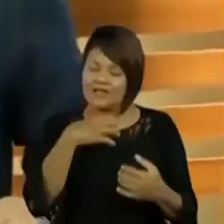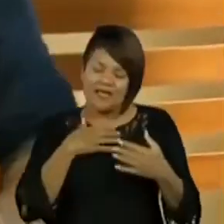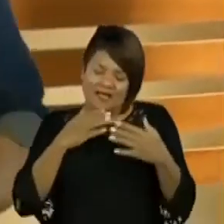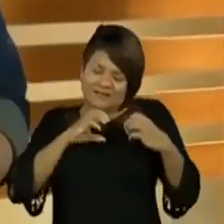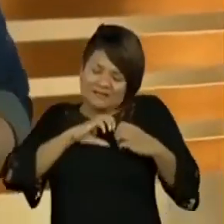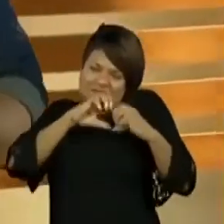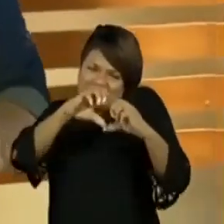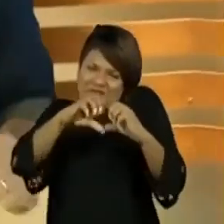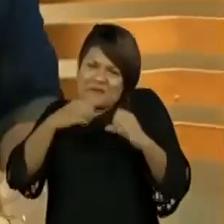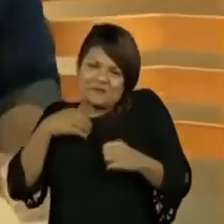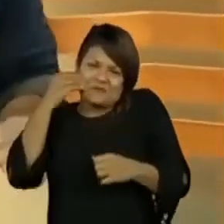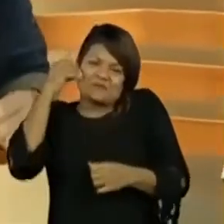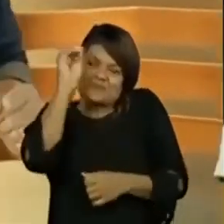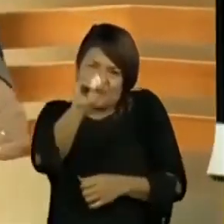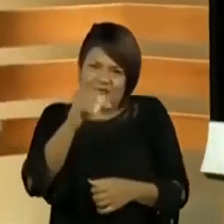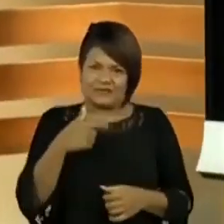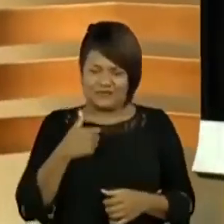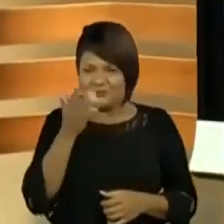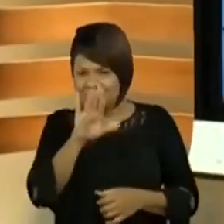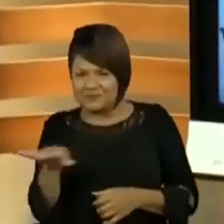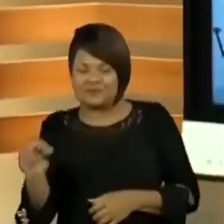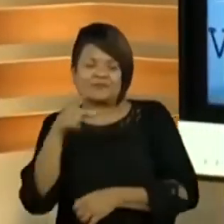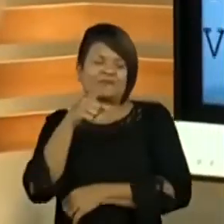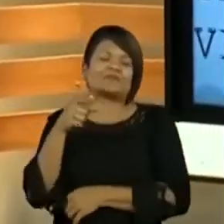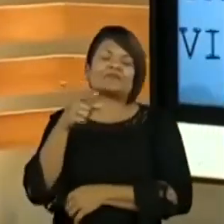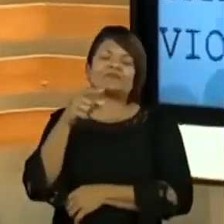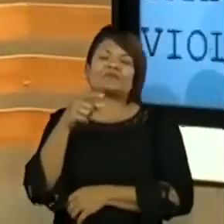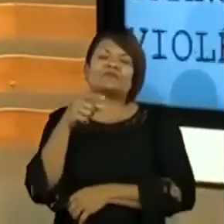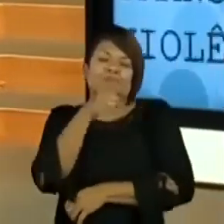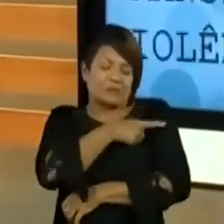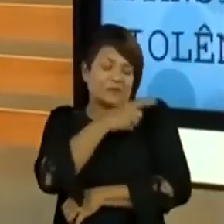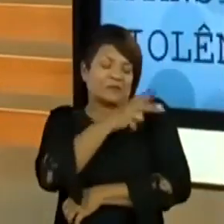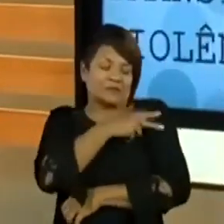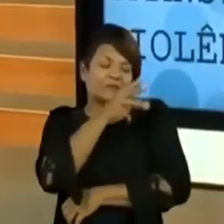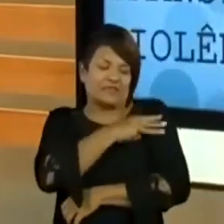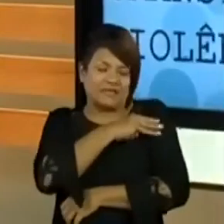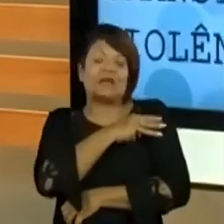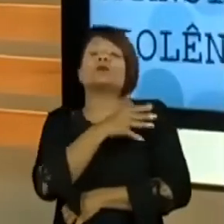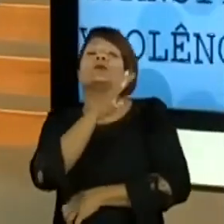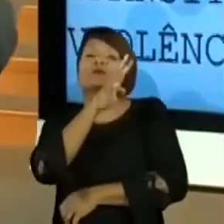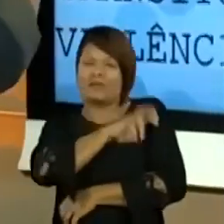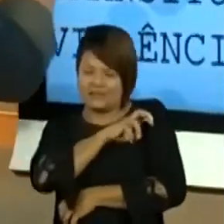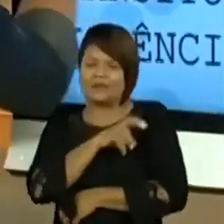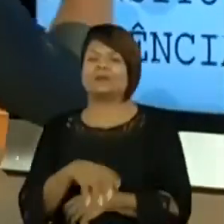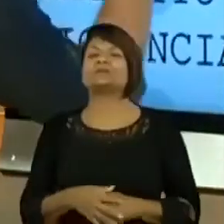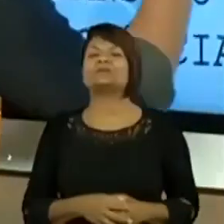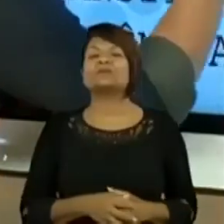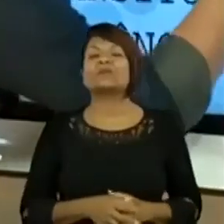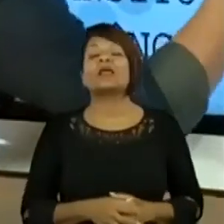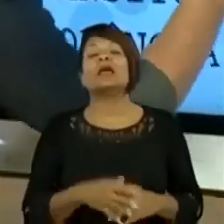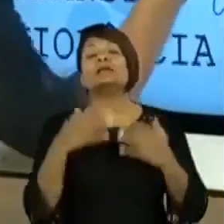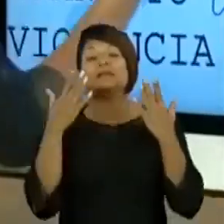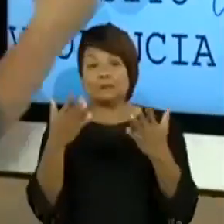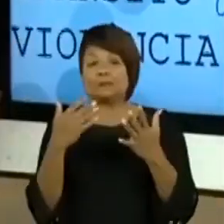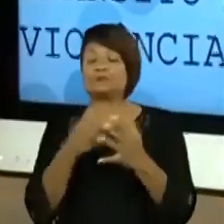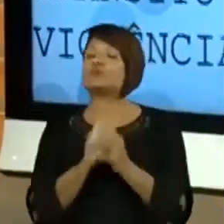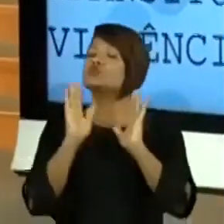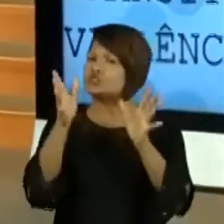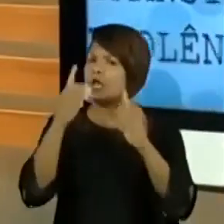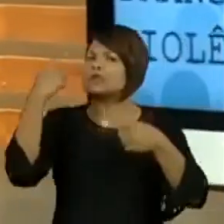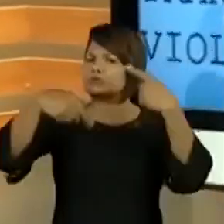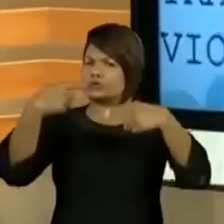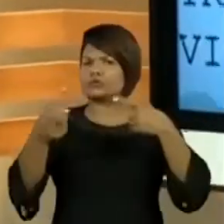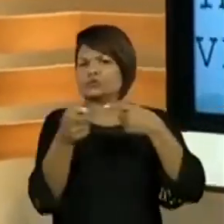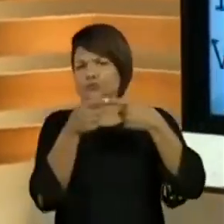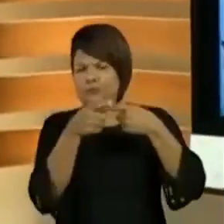para vocês. Minha molecada do quinto ano. Primeiro, segundo, terceiro e quinto ano. Show de bola. Bom, nós já discutimos, então, o saneamento básico.